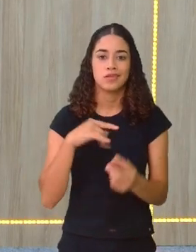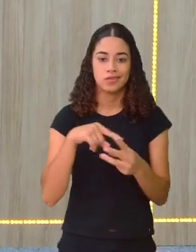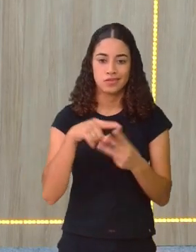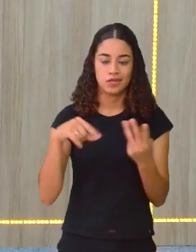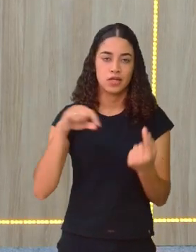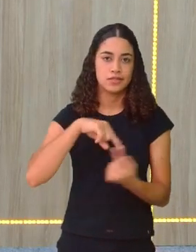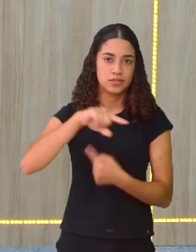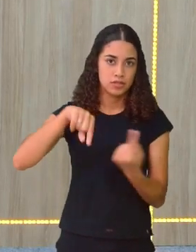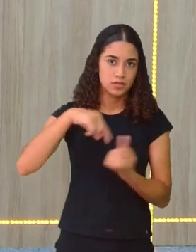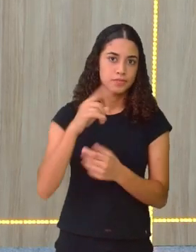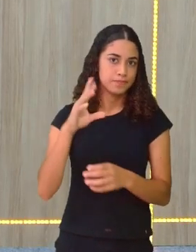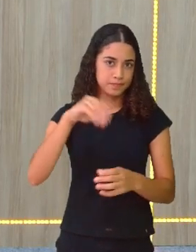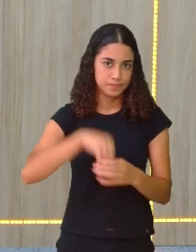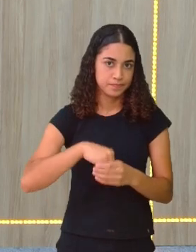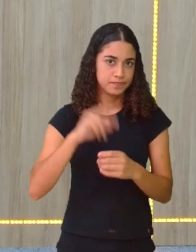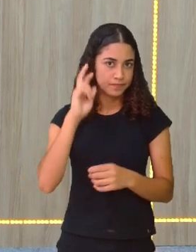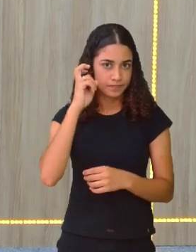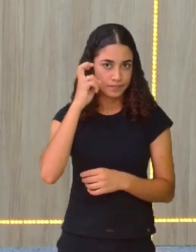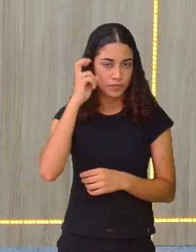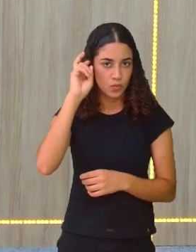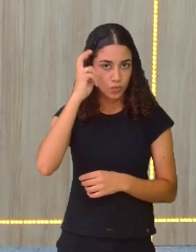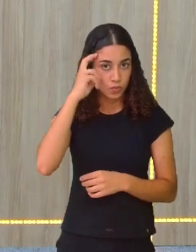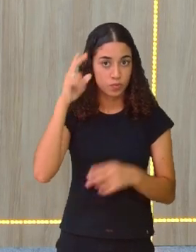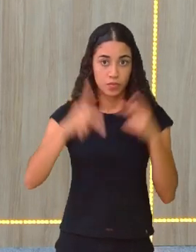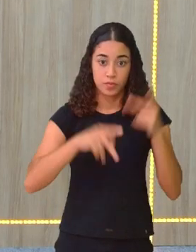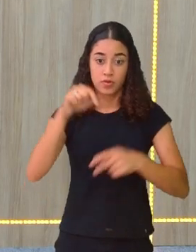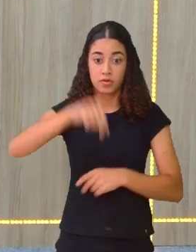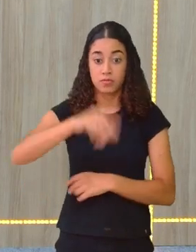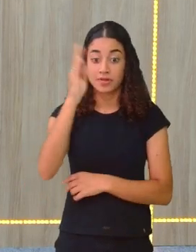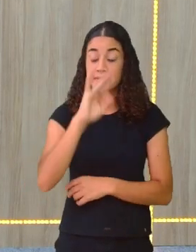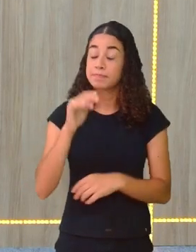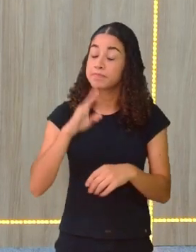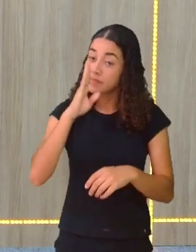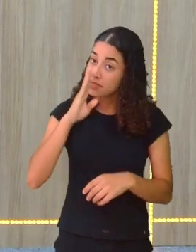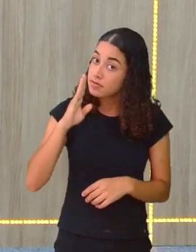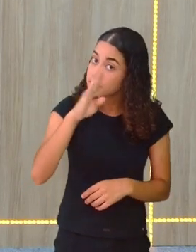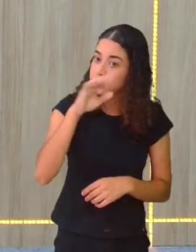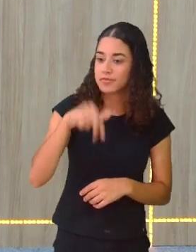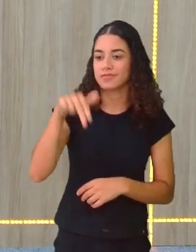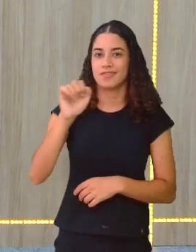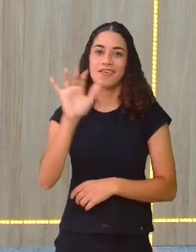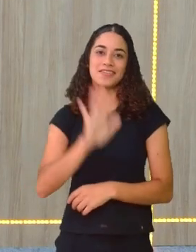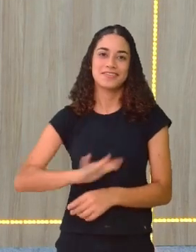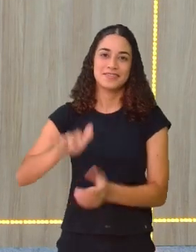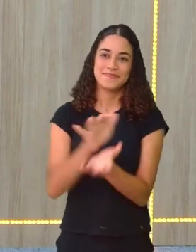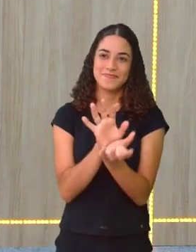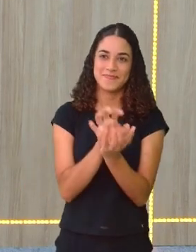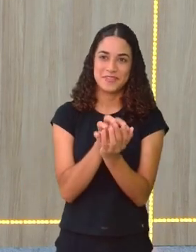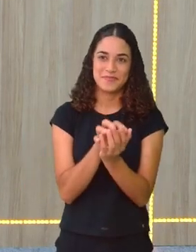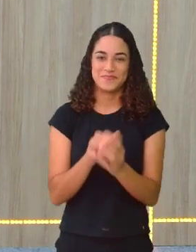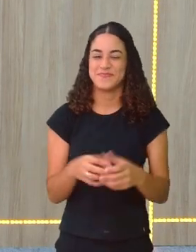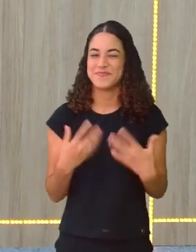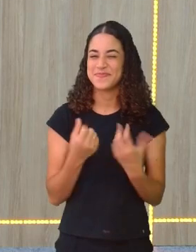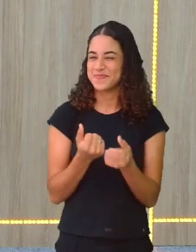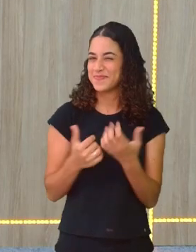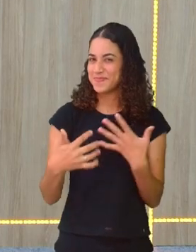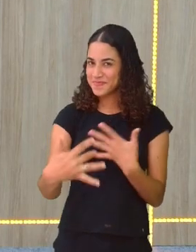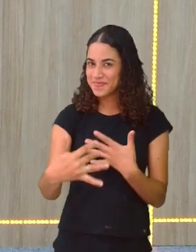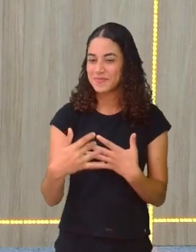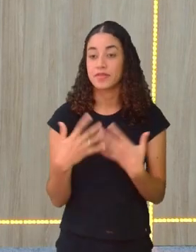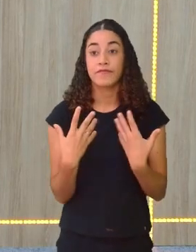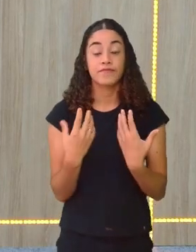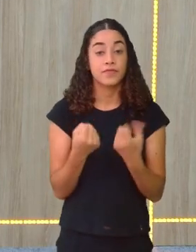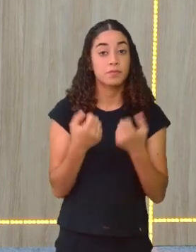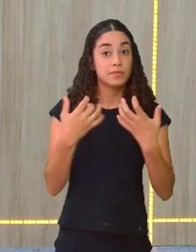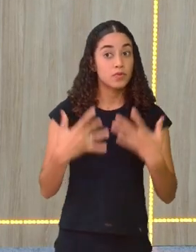compõem a cultura popular no Brasil, principalmente no Nordeste e Pernambuco. Vamos seguindo. Aí a gente vai